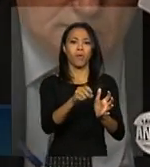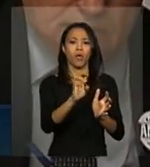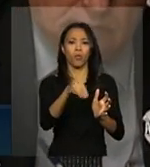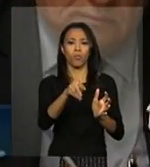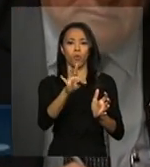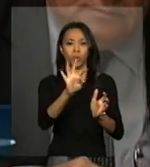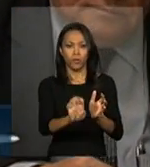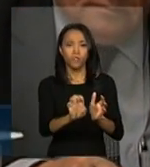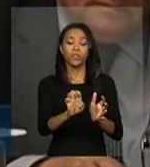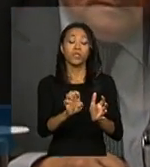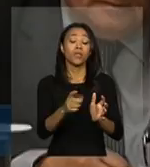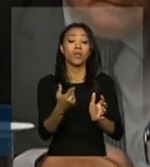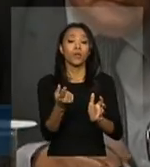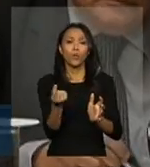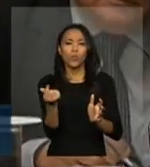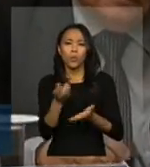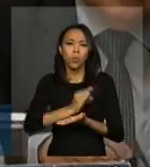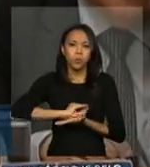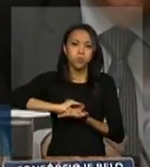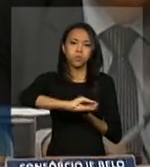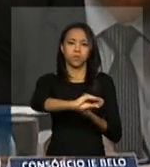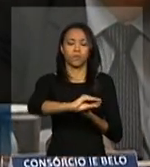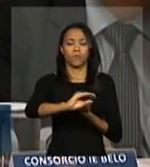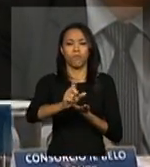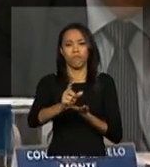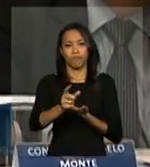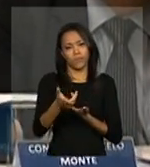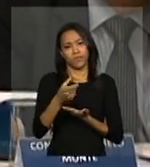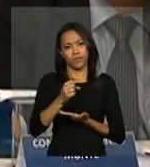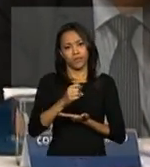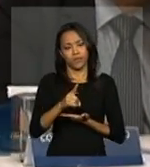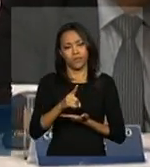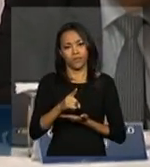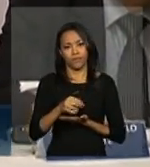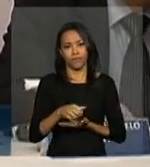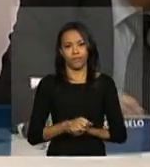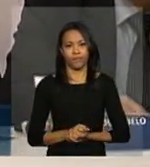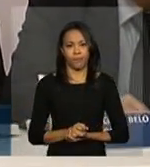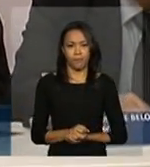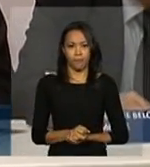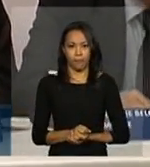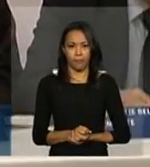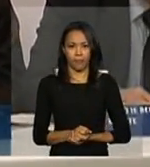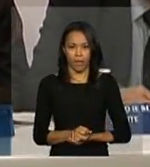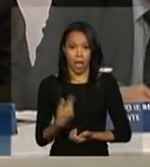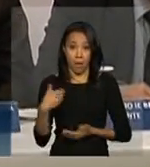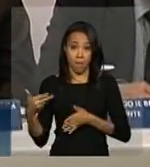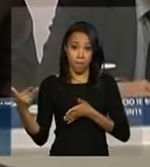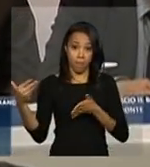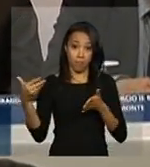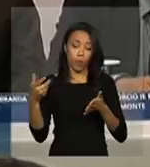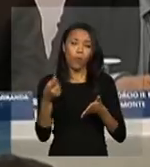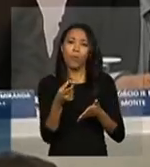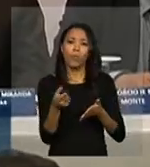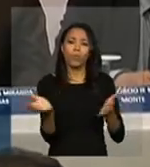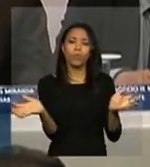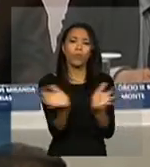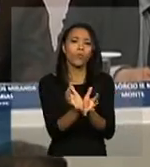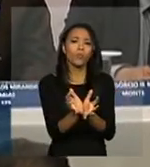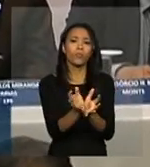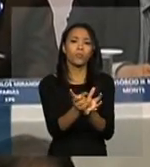divisão dos investimentos. Se você já tem mais ou menos, se vai ser, enfim, relativo à participação no consórcio,